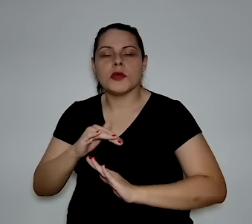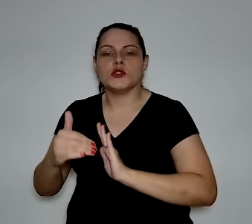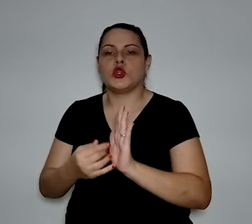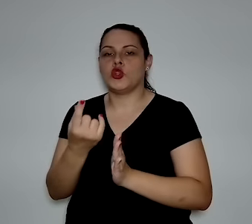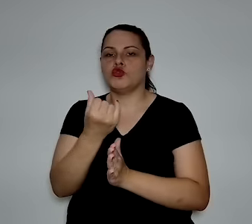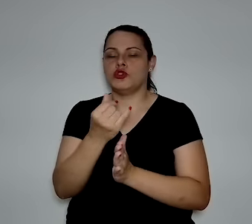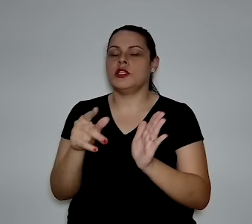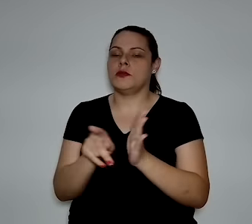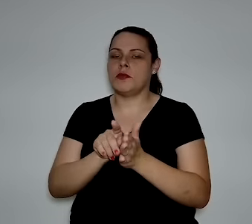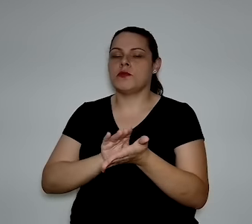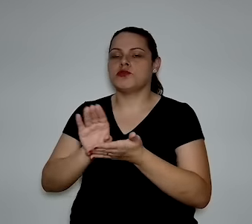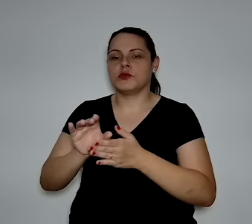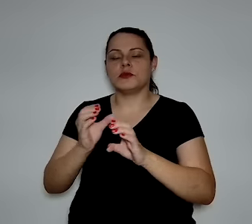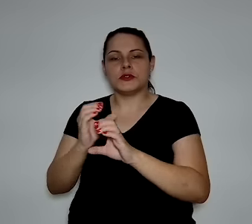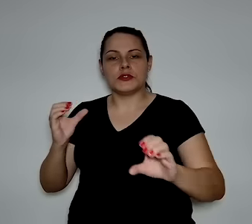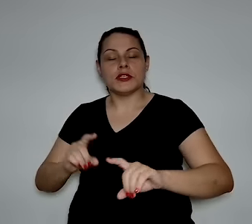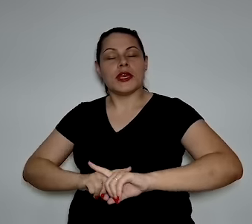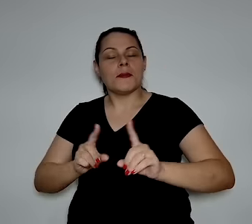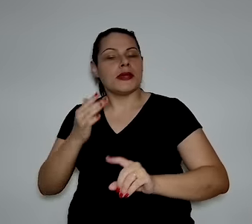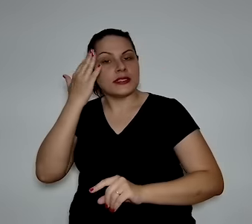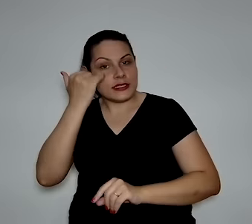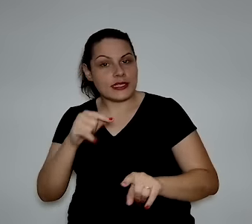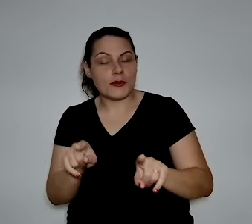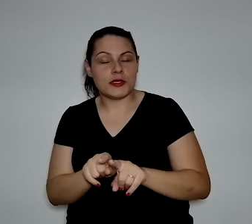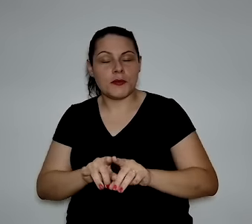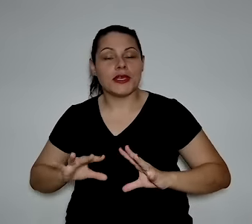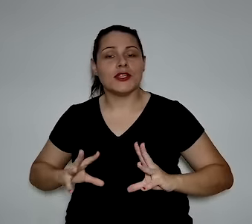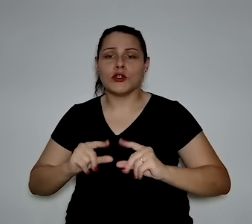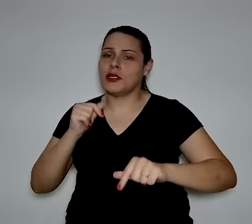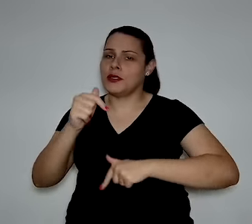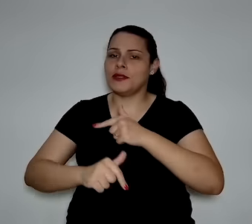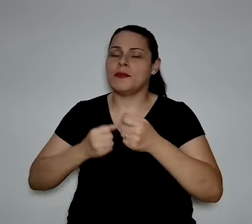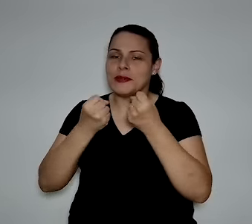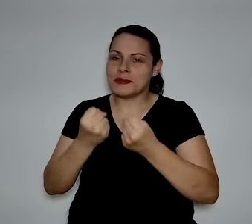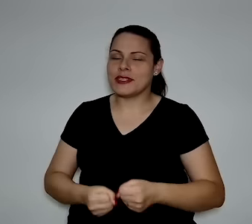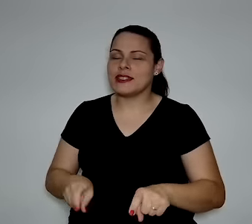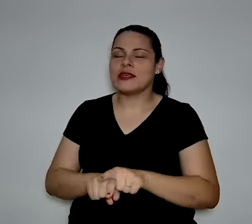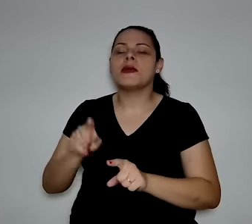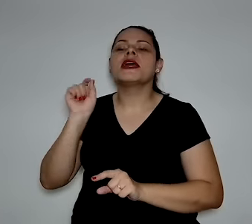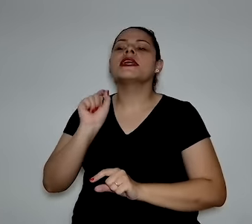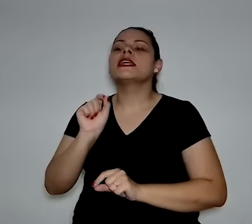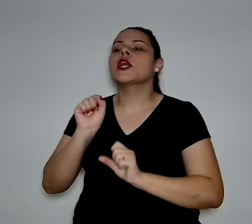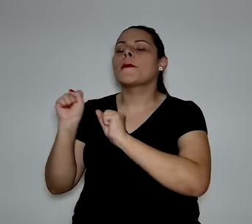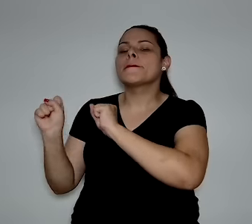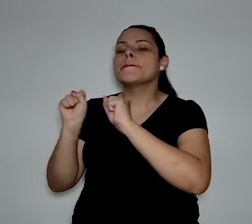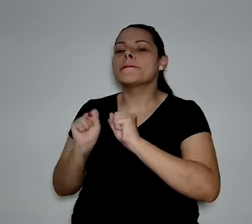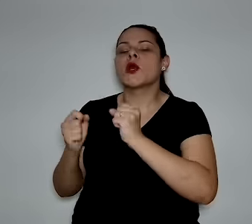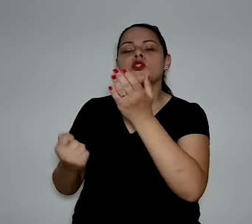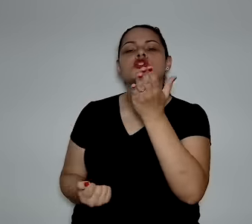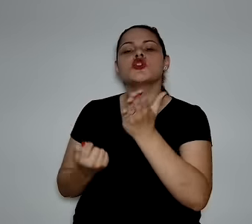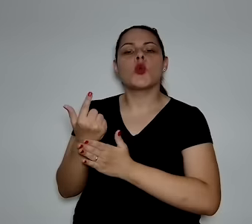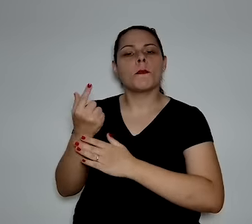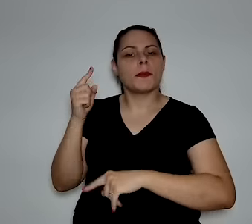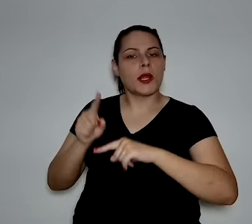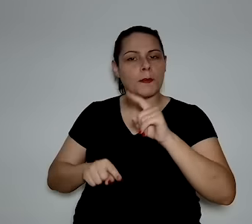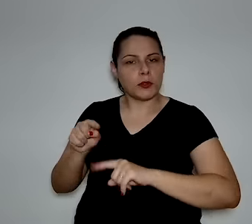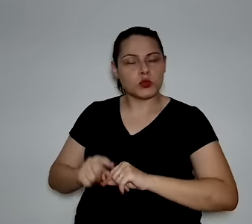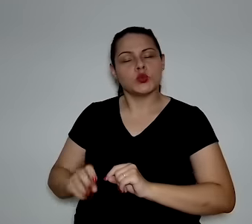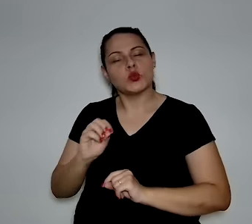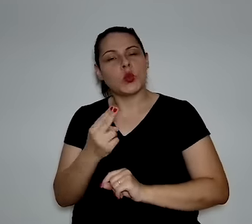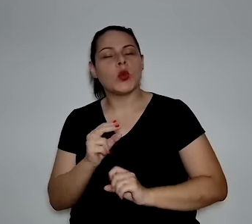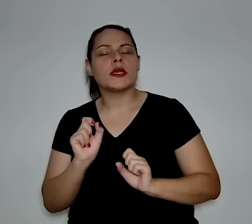desses subsídios. Se, por outro lado, existe um trabalho aí de se pensar essa demanda, quem pode comprar